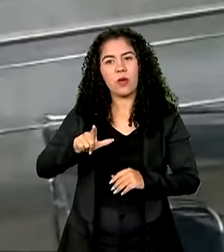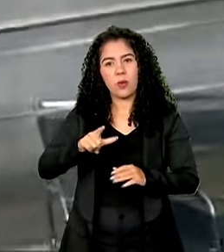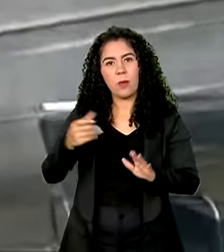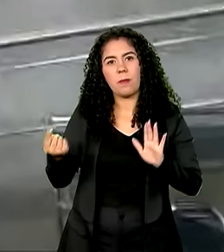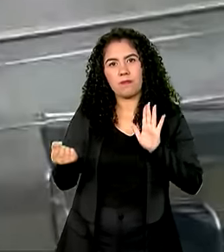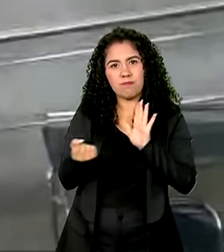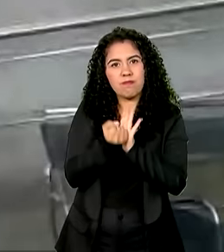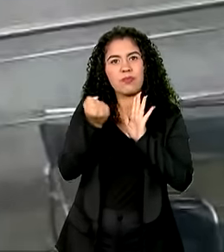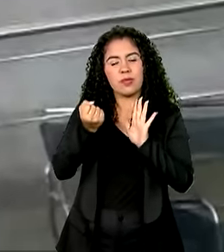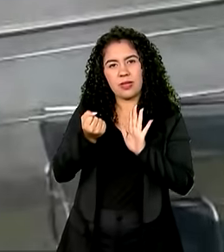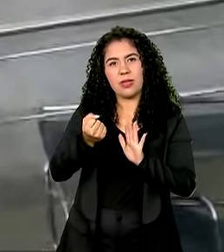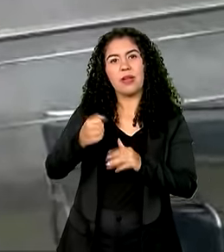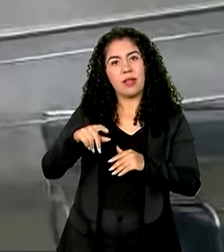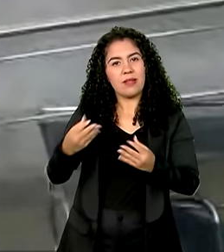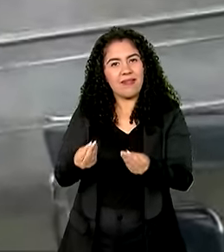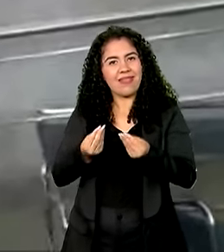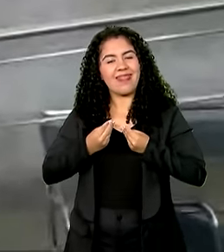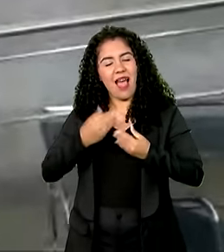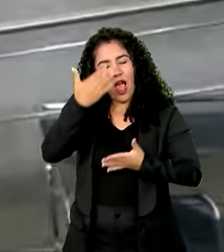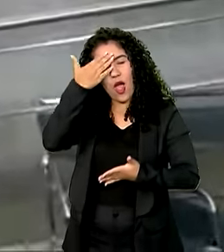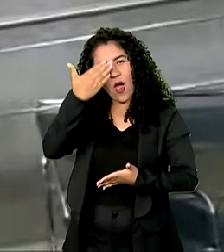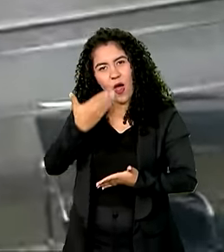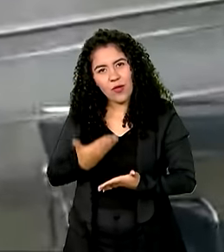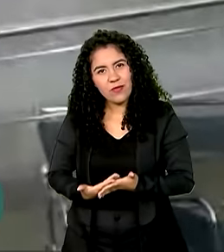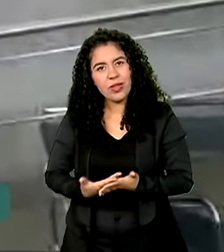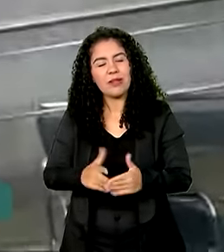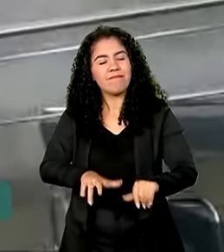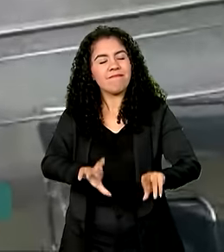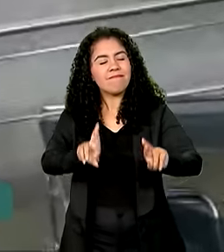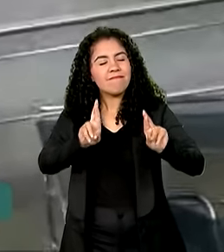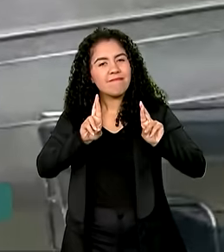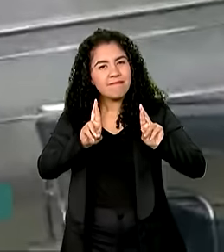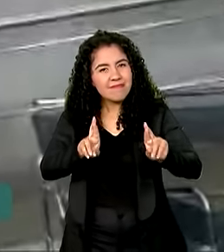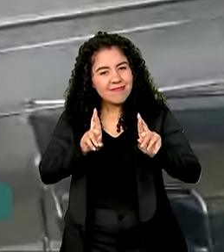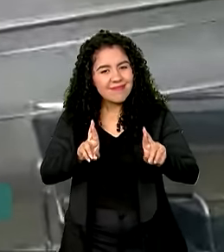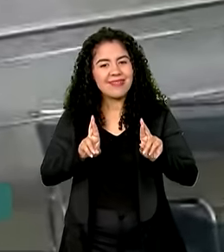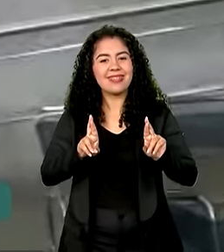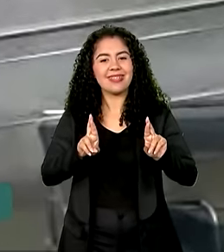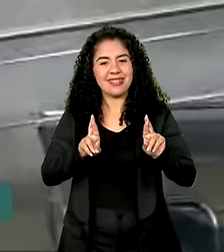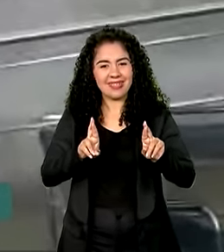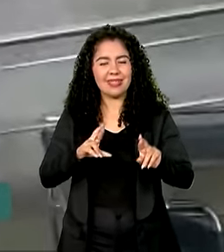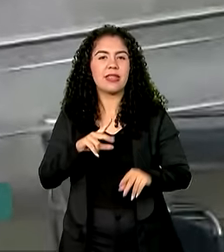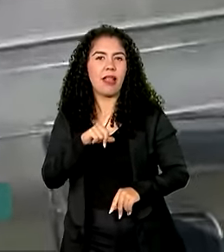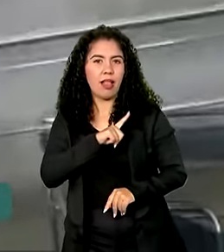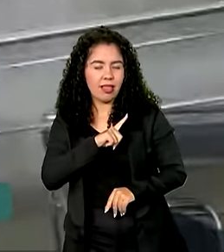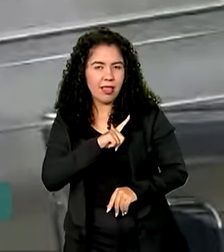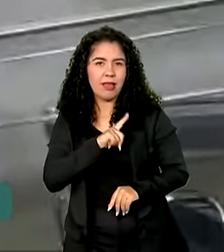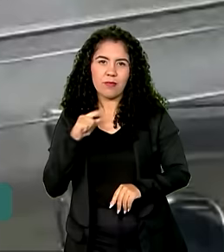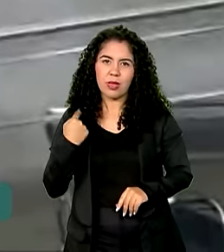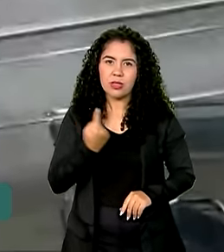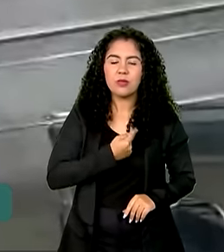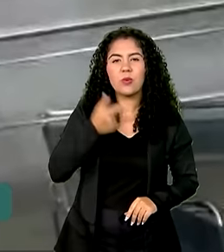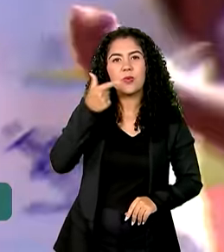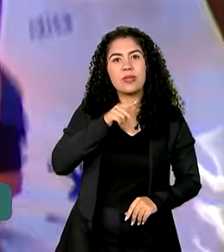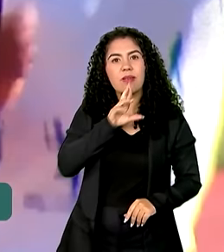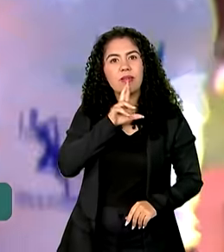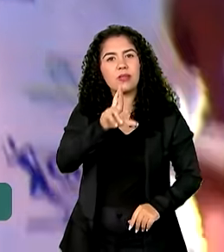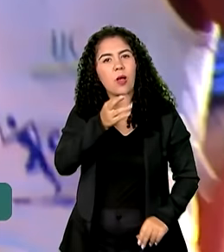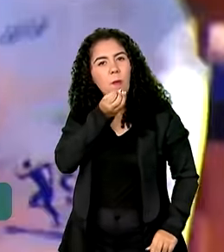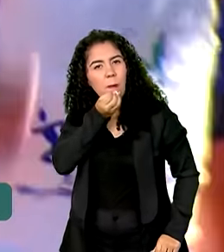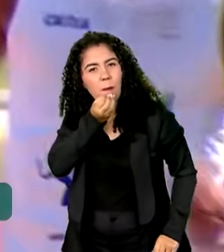Então, isso nos dá confiança. Então, é com a esperança, né? A expectativa, né? E com a esperança que a possa fazer um bom resultado.